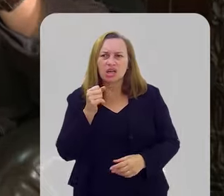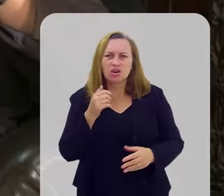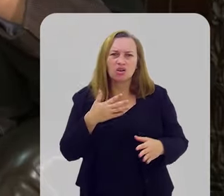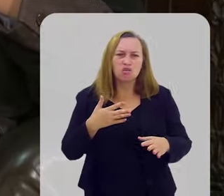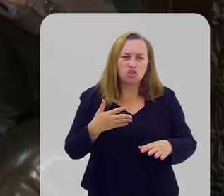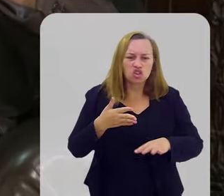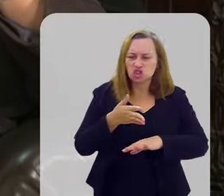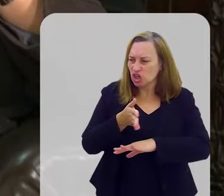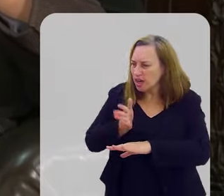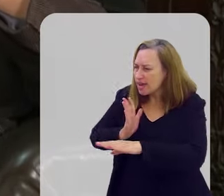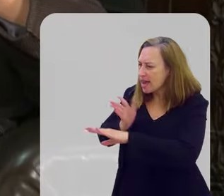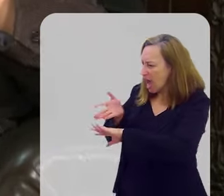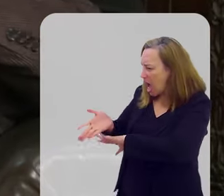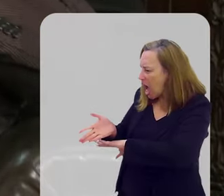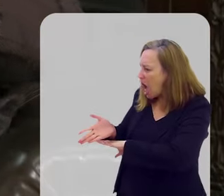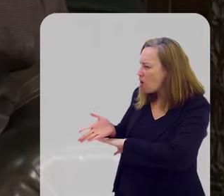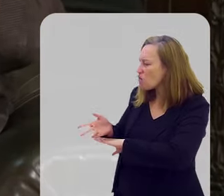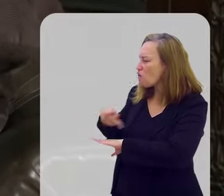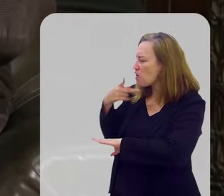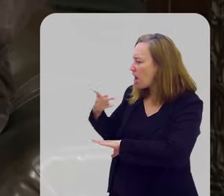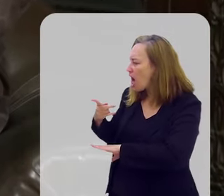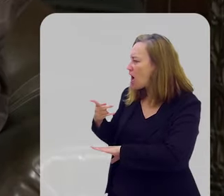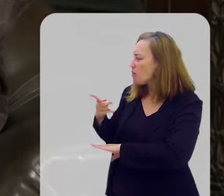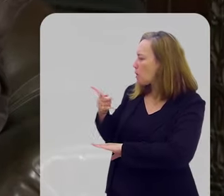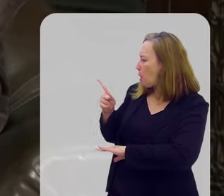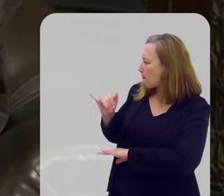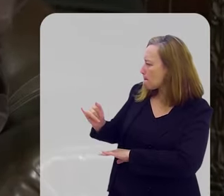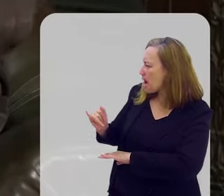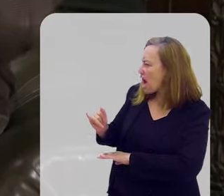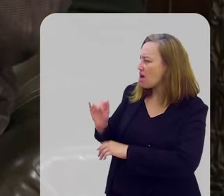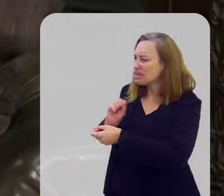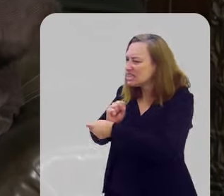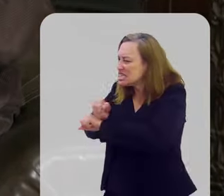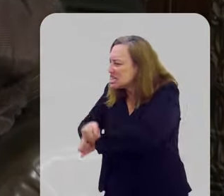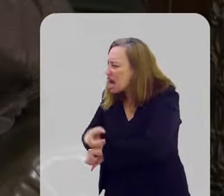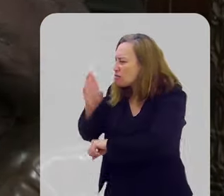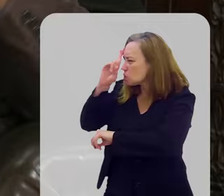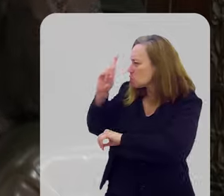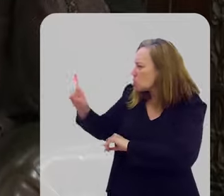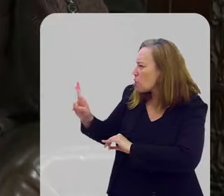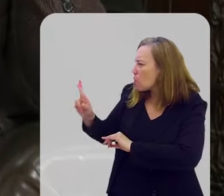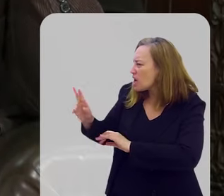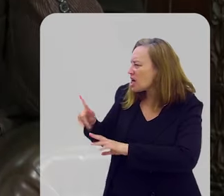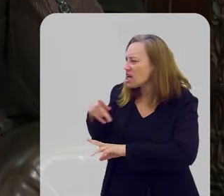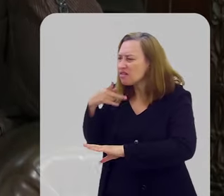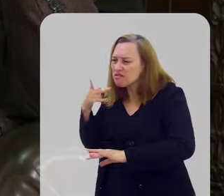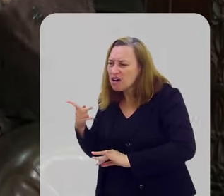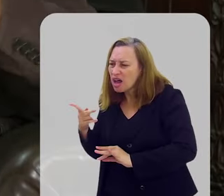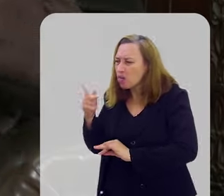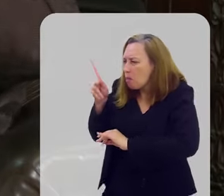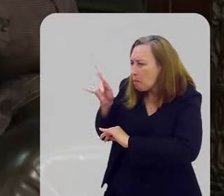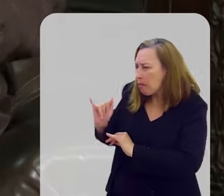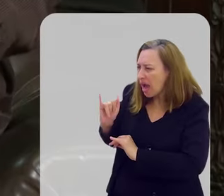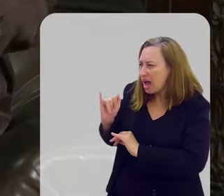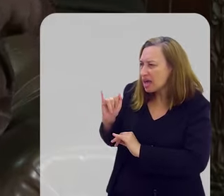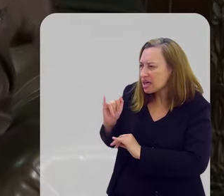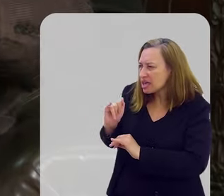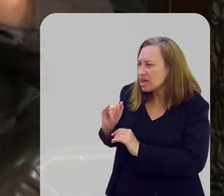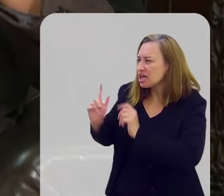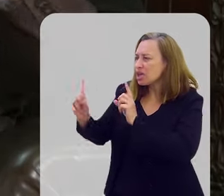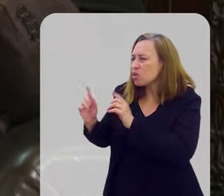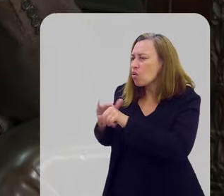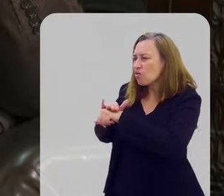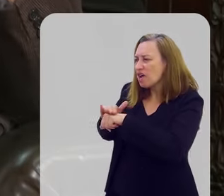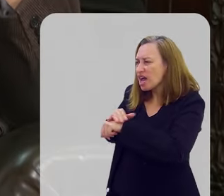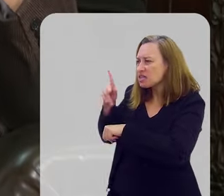agora, vou voltar, vou falar com meu pai, vou ser escravo do senhor, pai, se eu me perdoa. O cara ensaia uma parada lá e ele vai até o pai